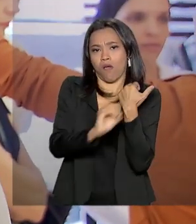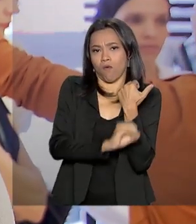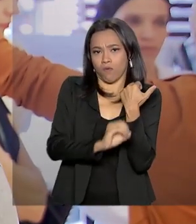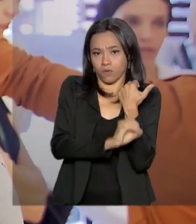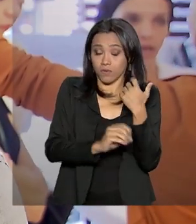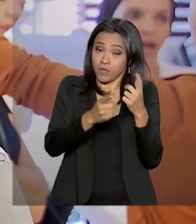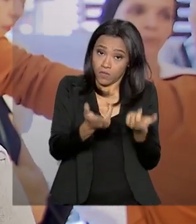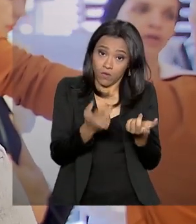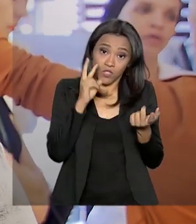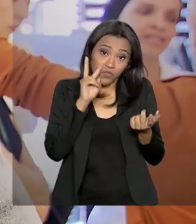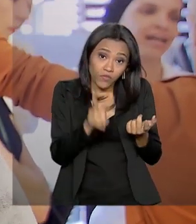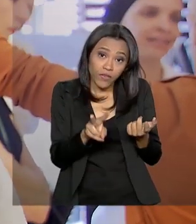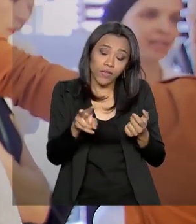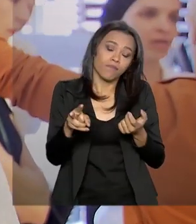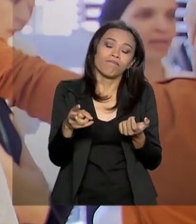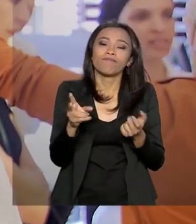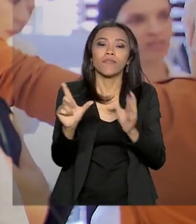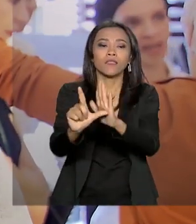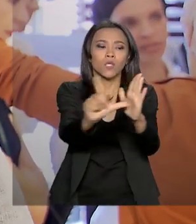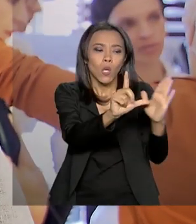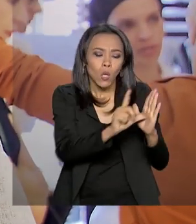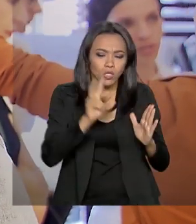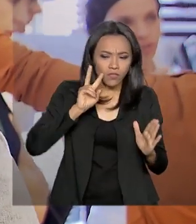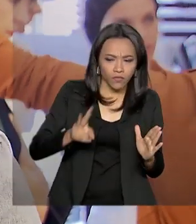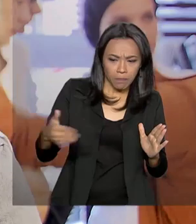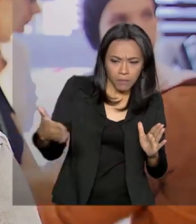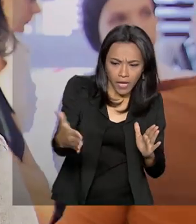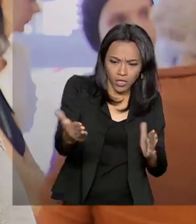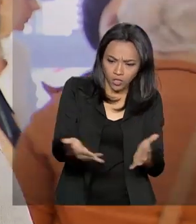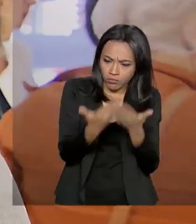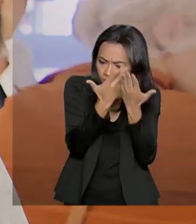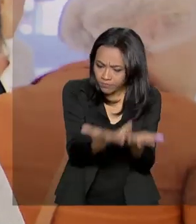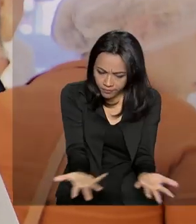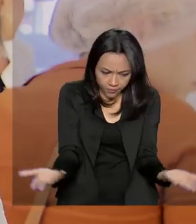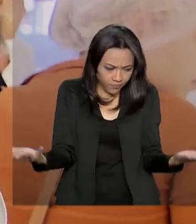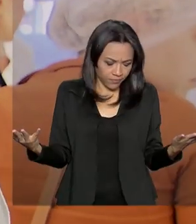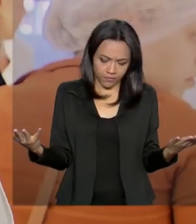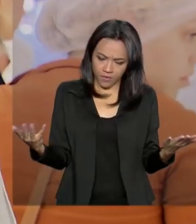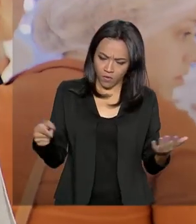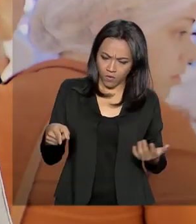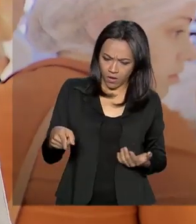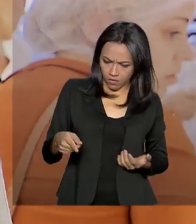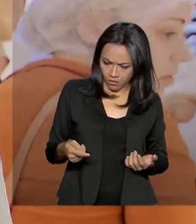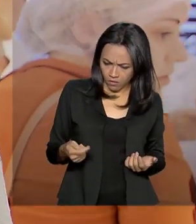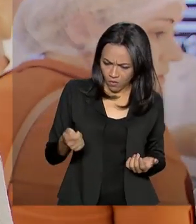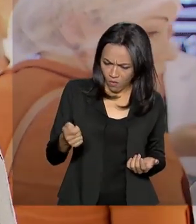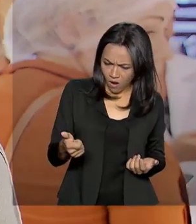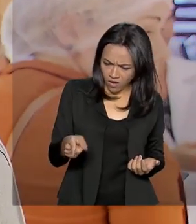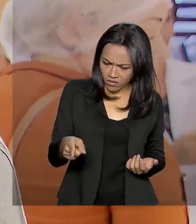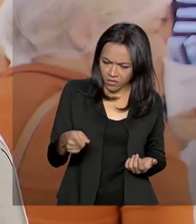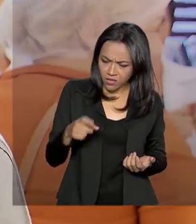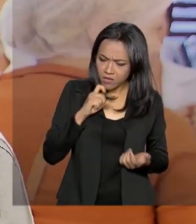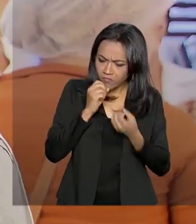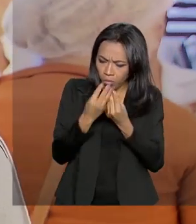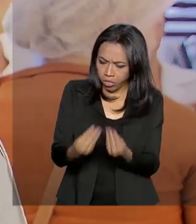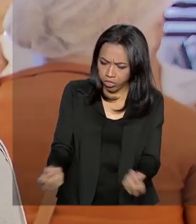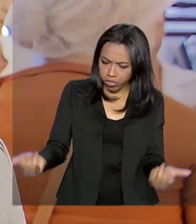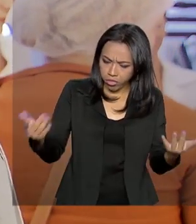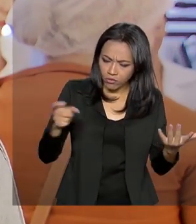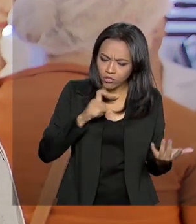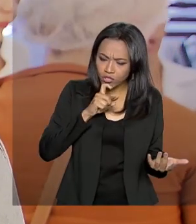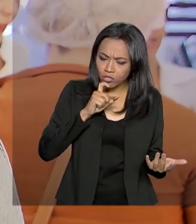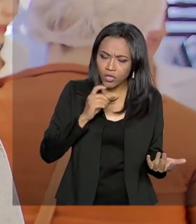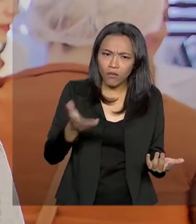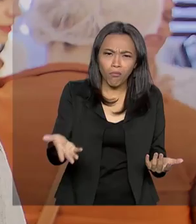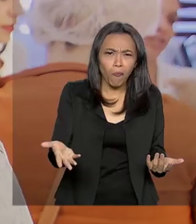mercado uma mesa com o peixe exposto e aí ele está quase todo fora do gelo, só está encostado o